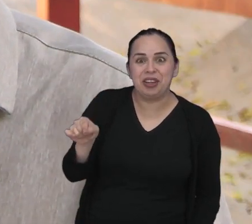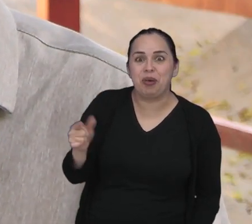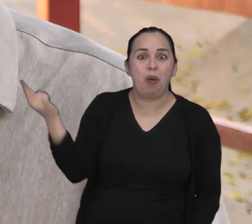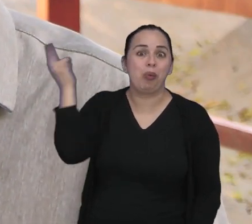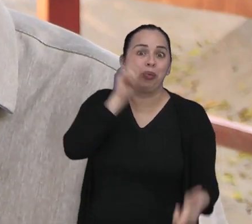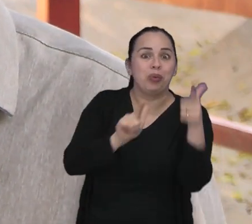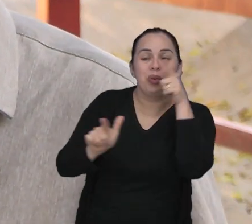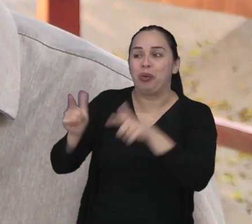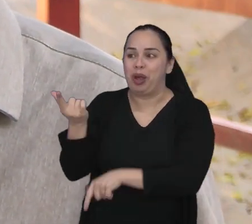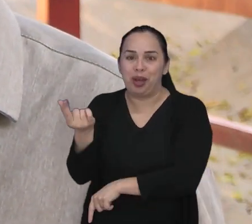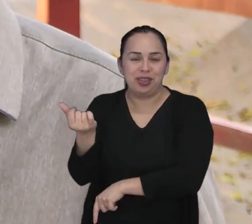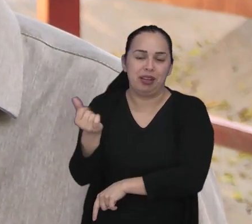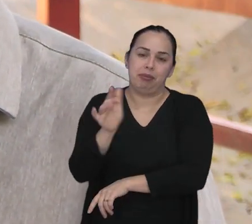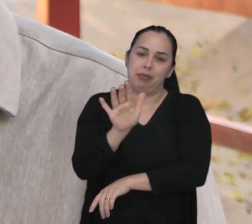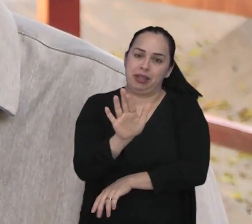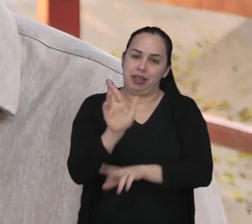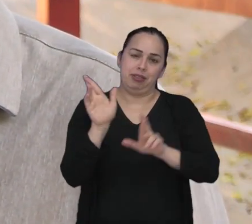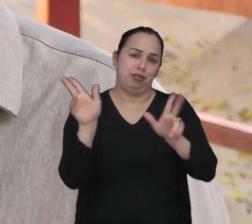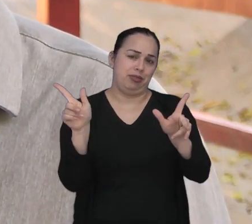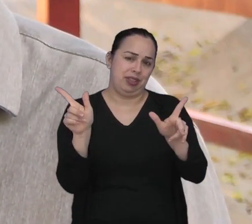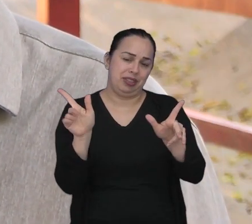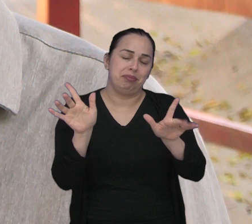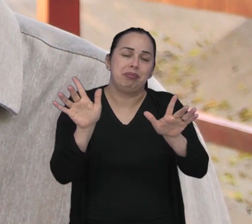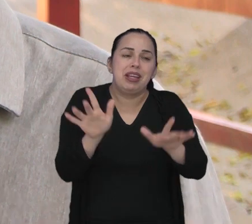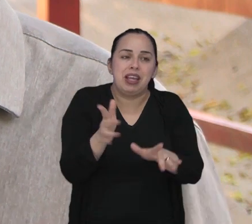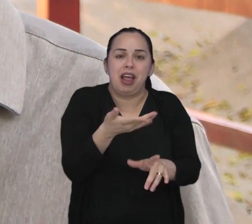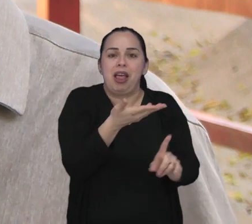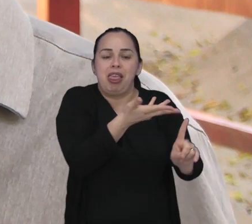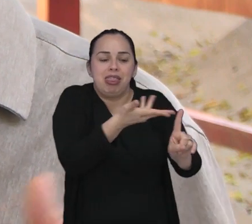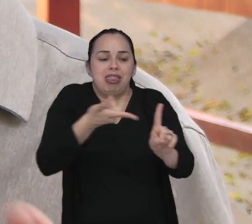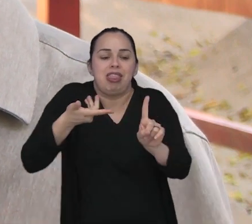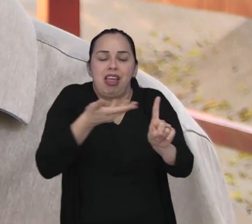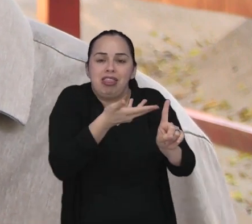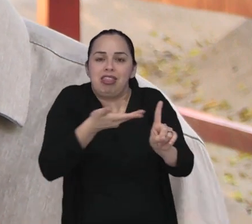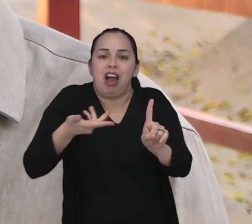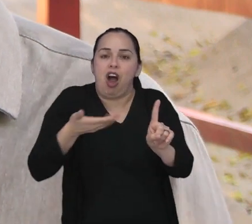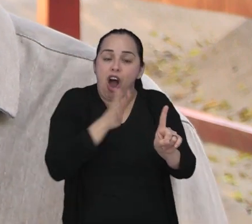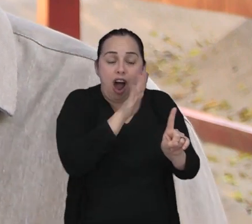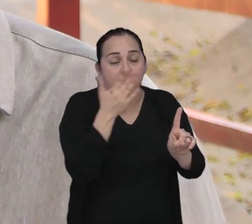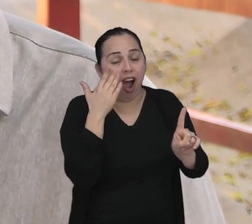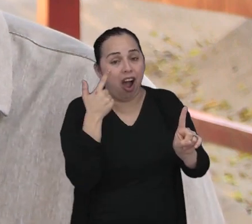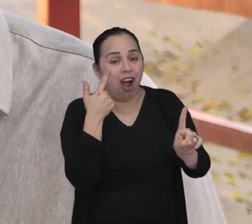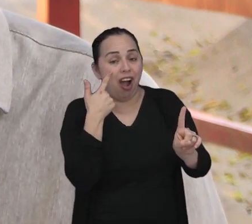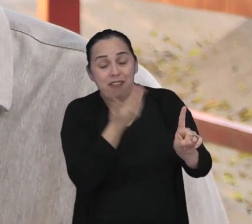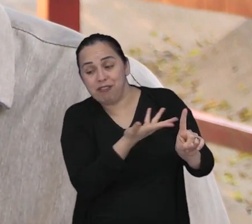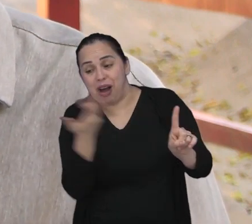Não era bem isso, mas era uma maneira de dizer que